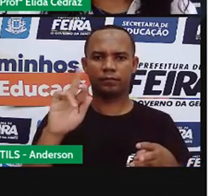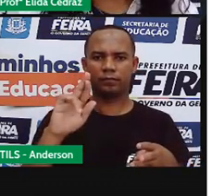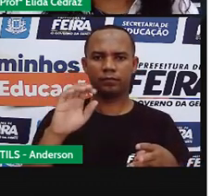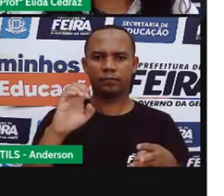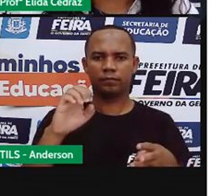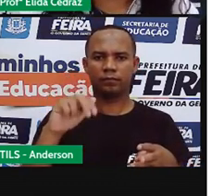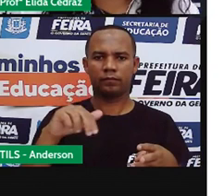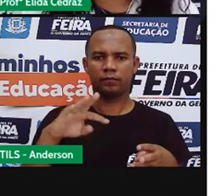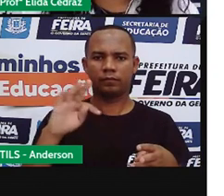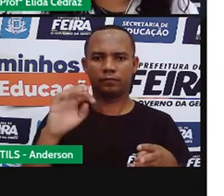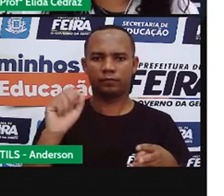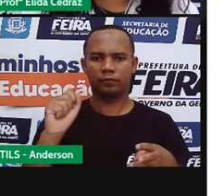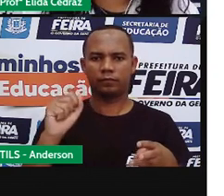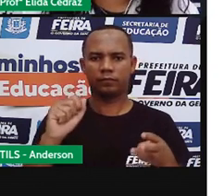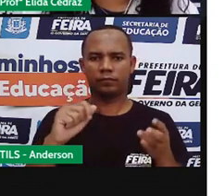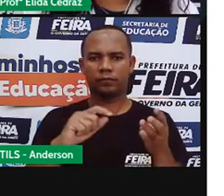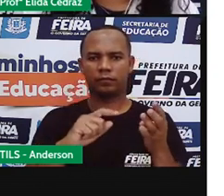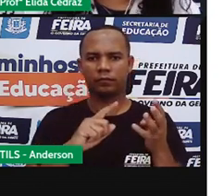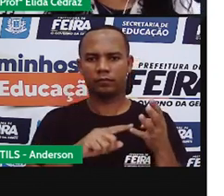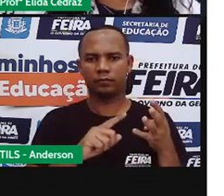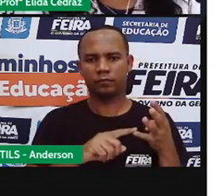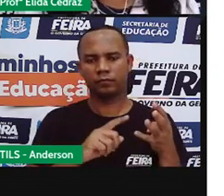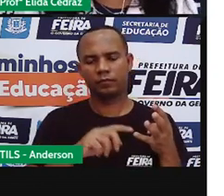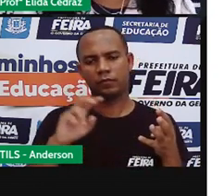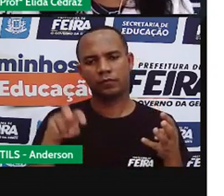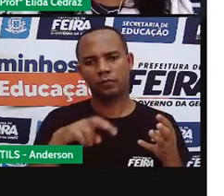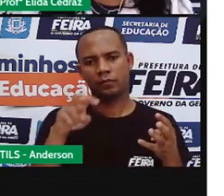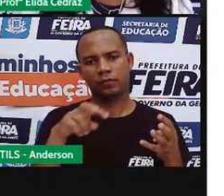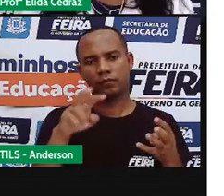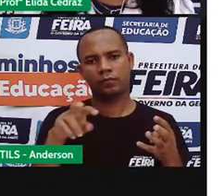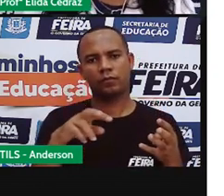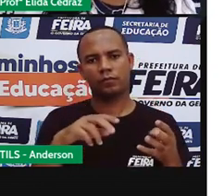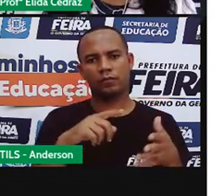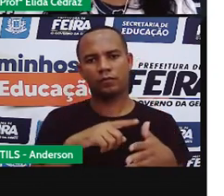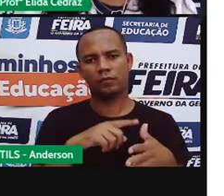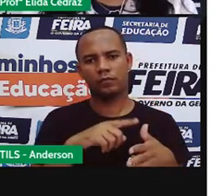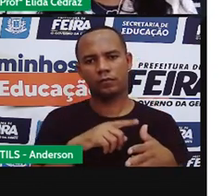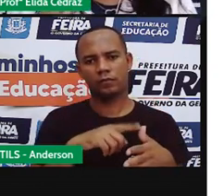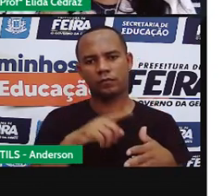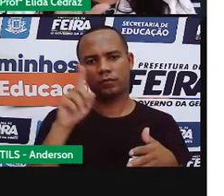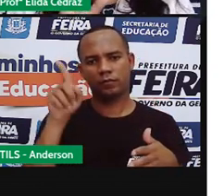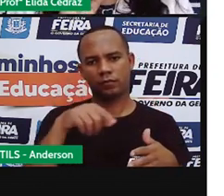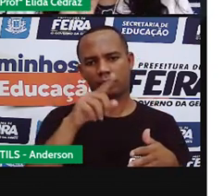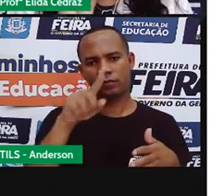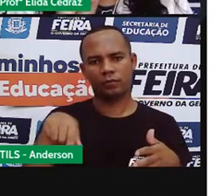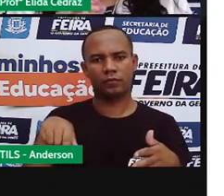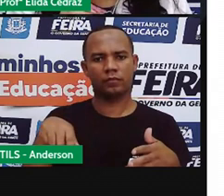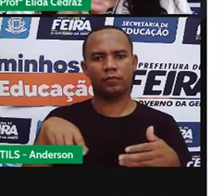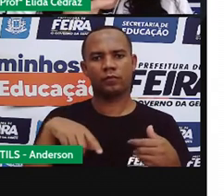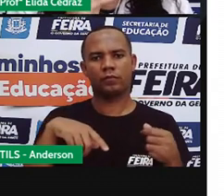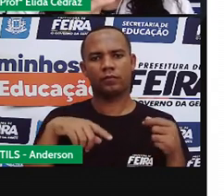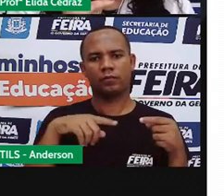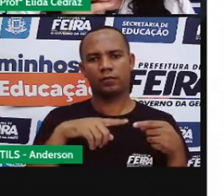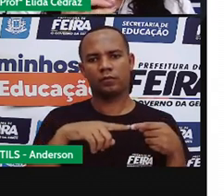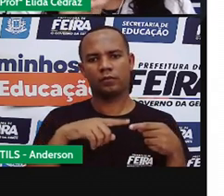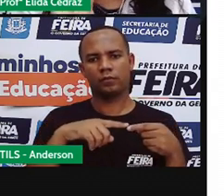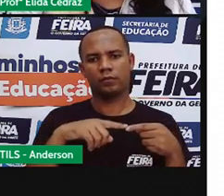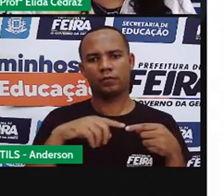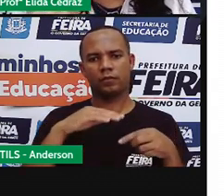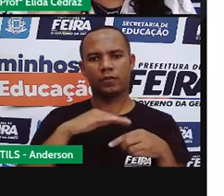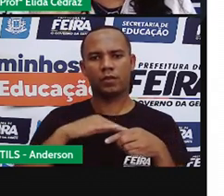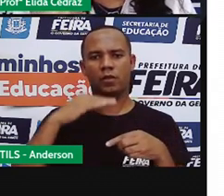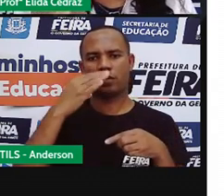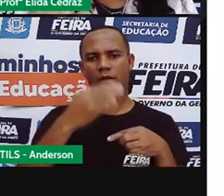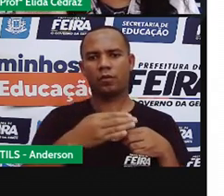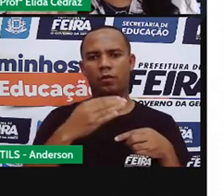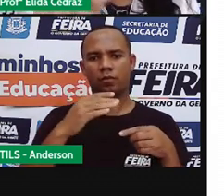Percebeu alguma diferença? O que foi que você percebeu? O som e a pronúncia